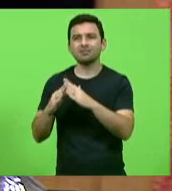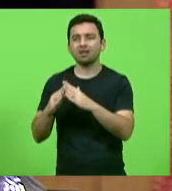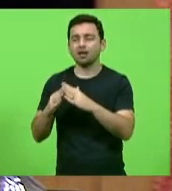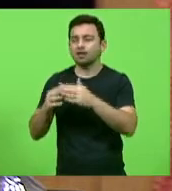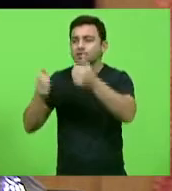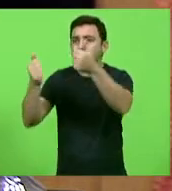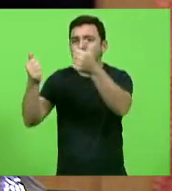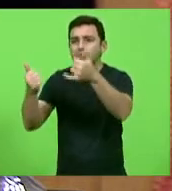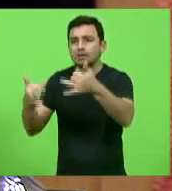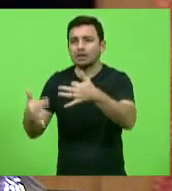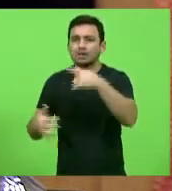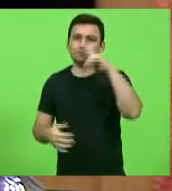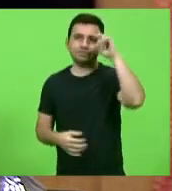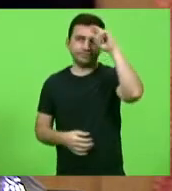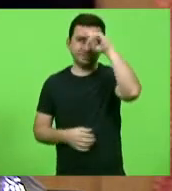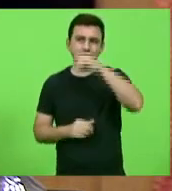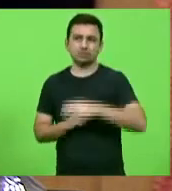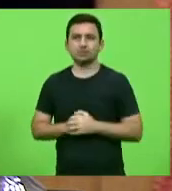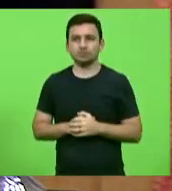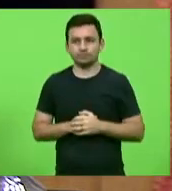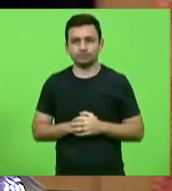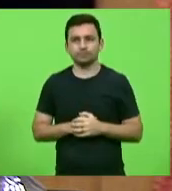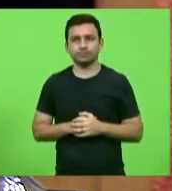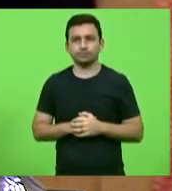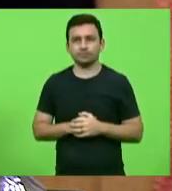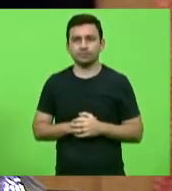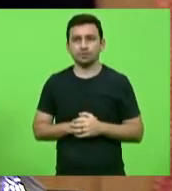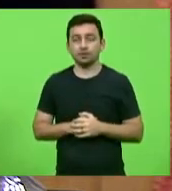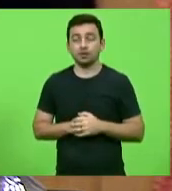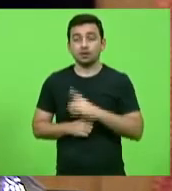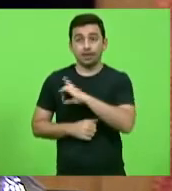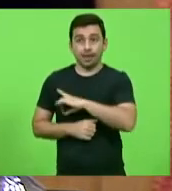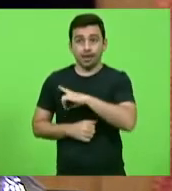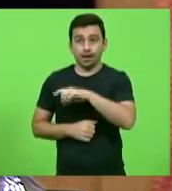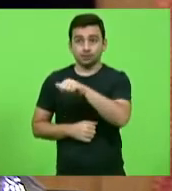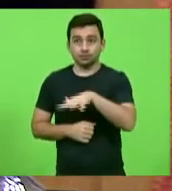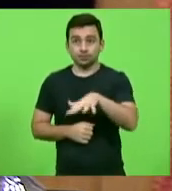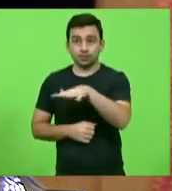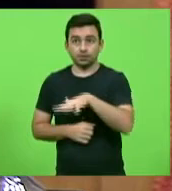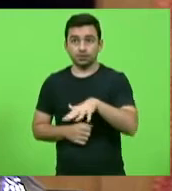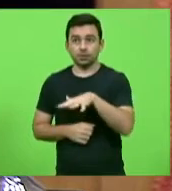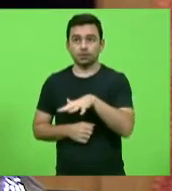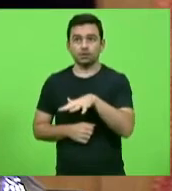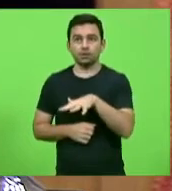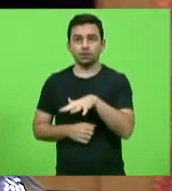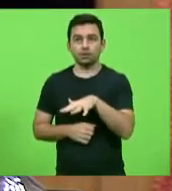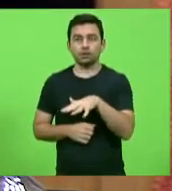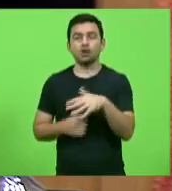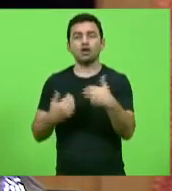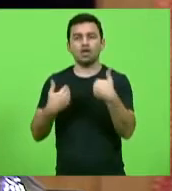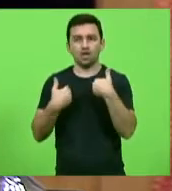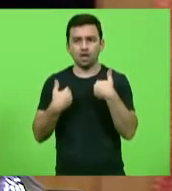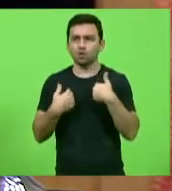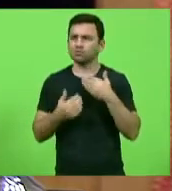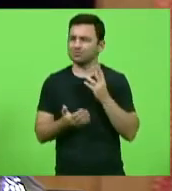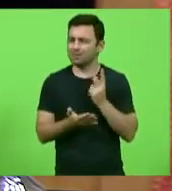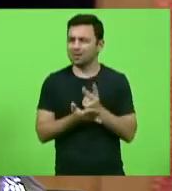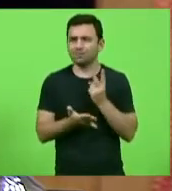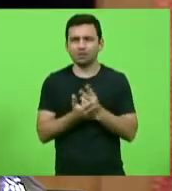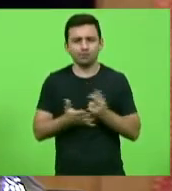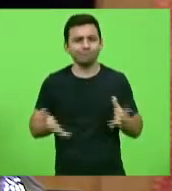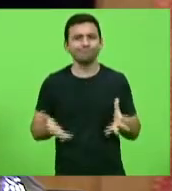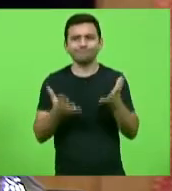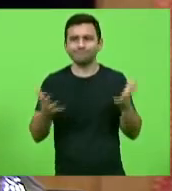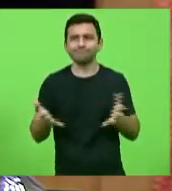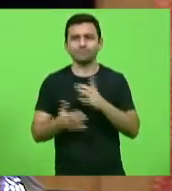relatar o fato. Então, as delegacias, quando o delegado geral implementei, incentivei a criação de